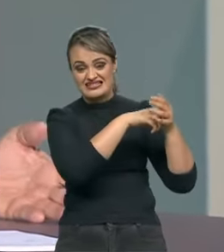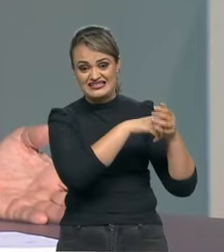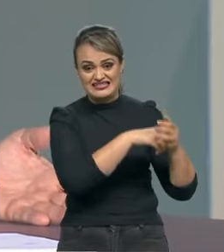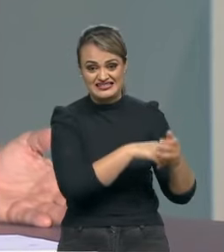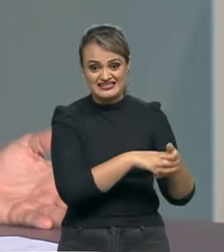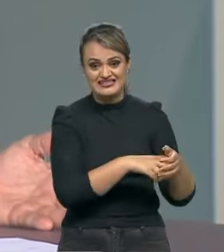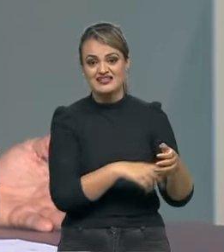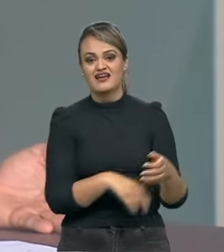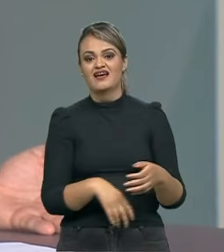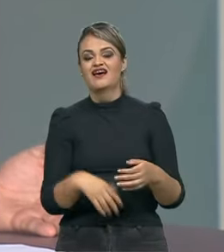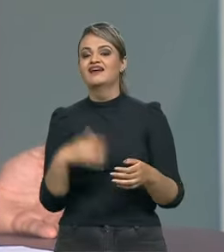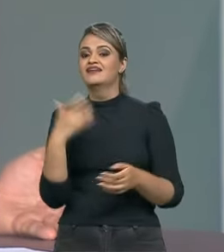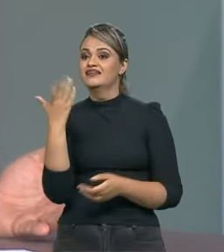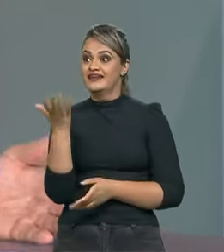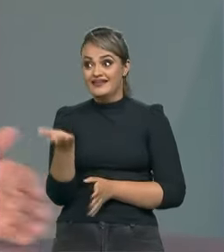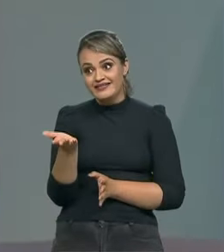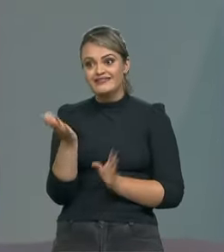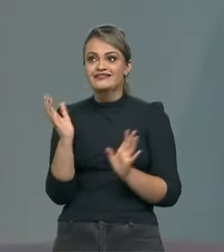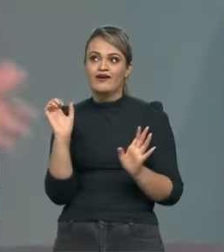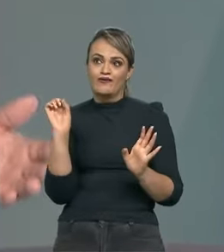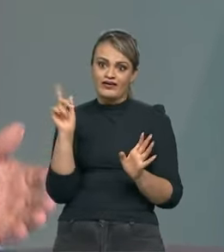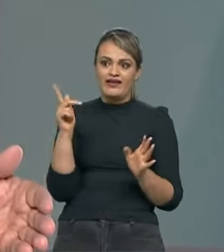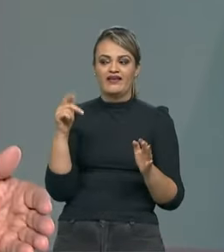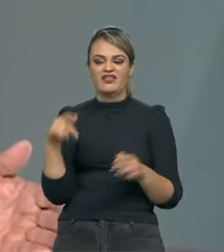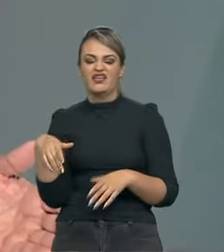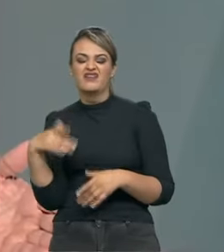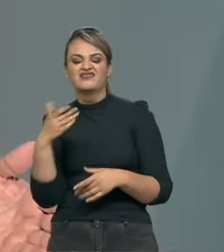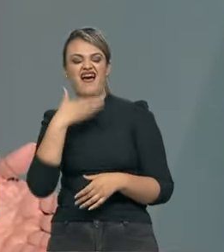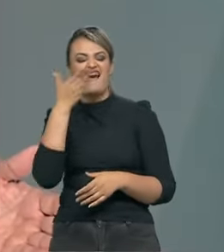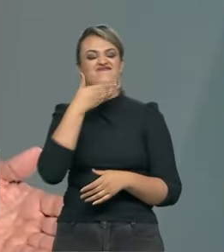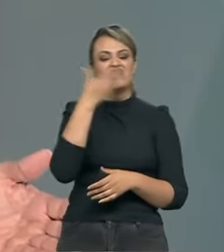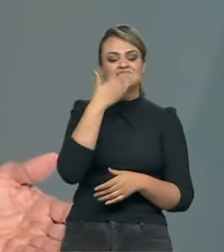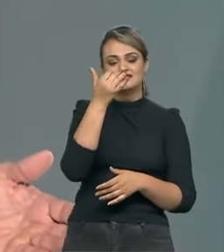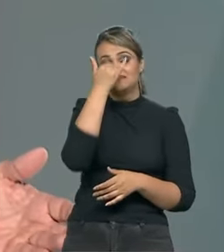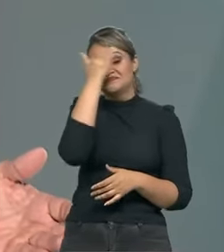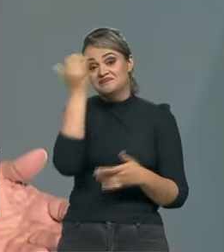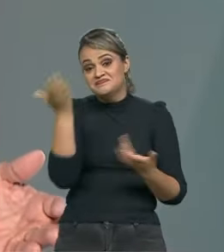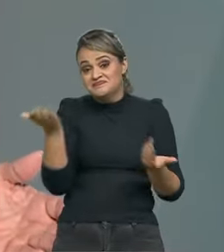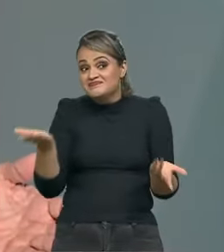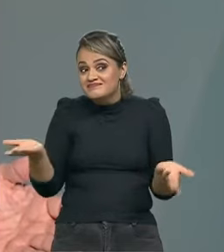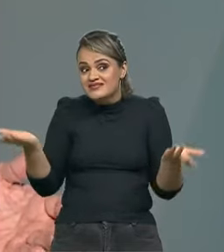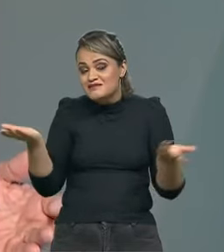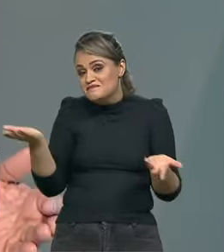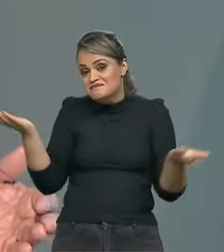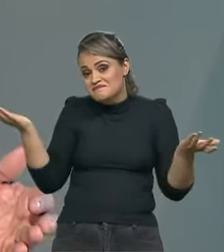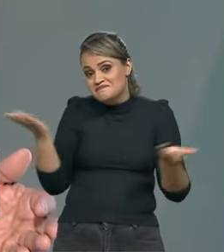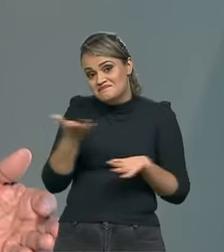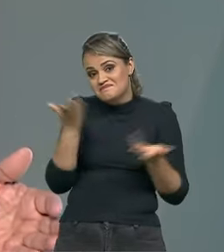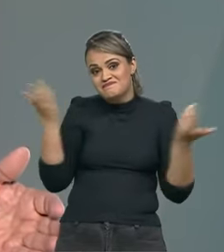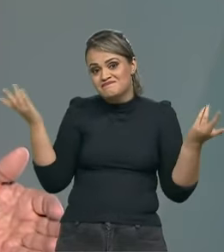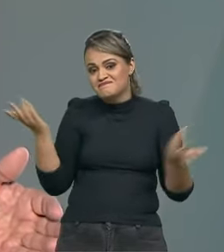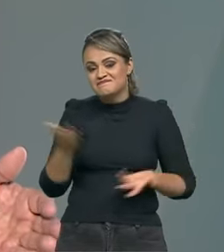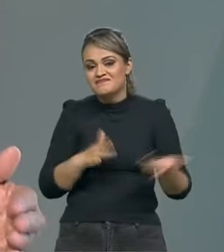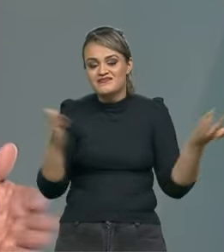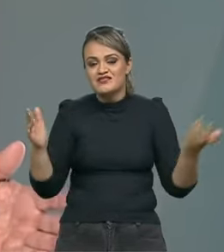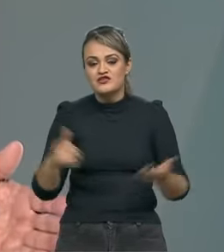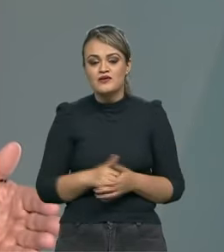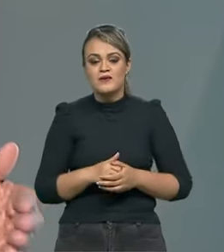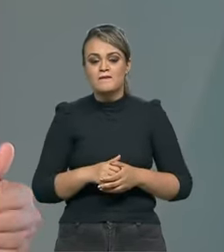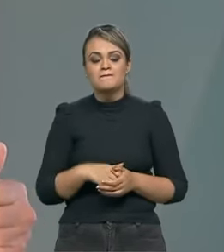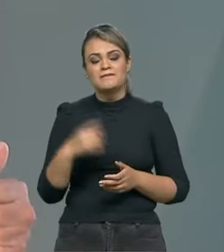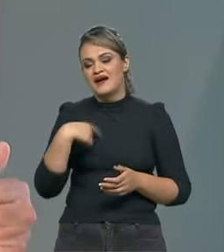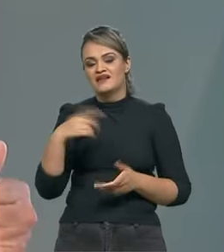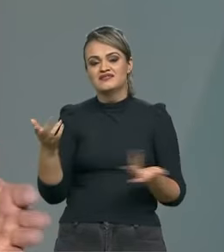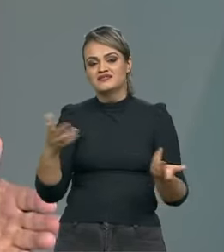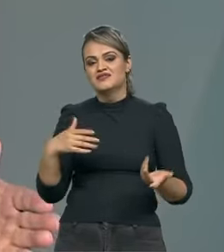Entende? Tudo bem, subestimei, andava rápido, mas é aquela coisa. Eu nasci no alto omblírio para andar